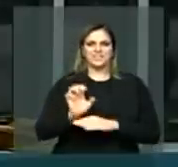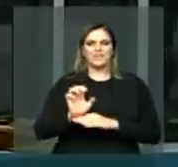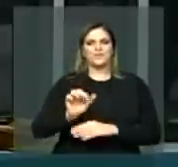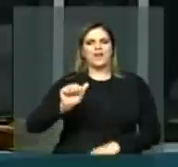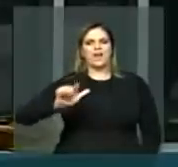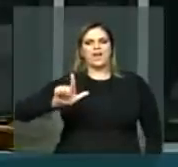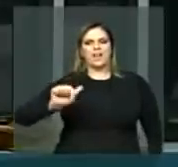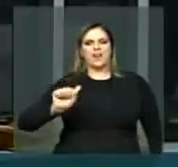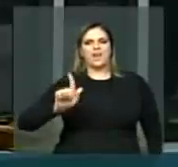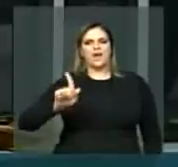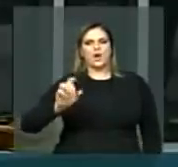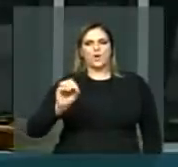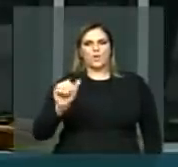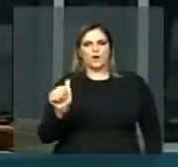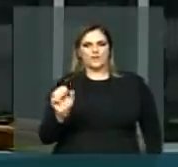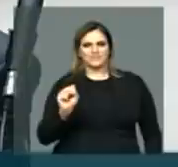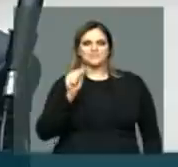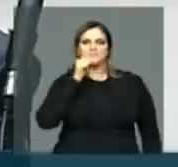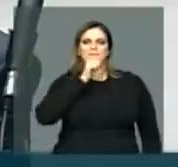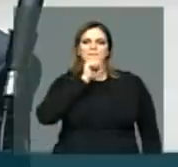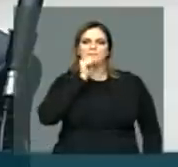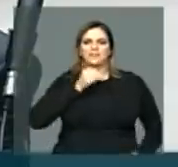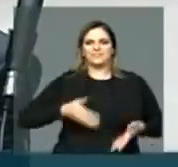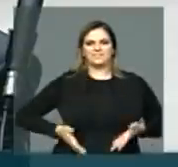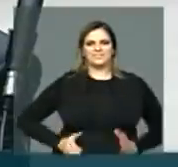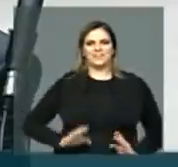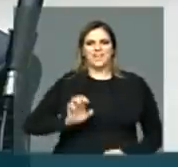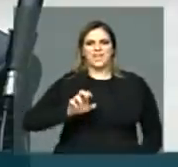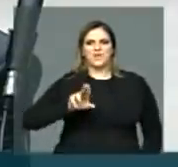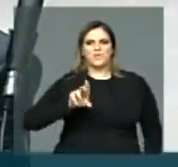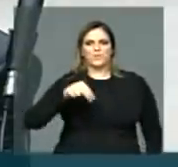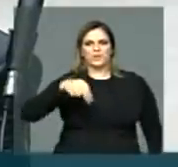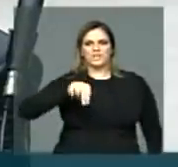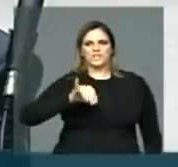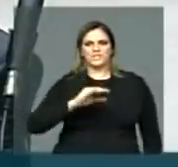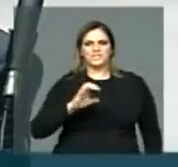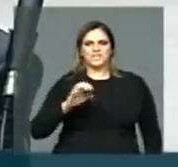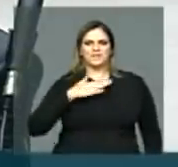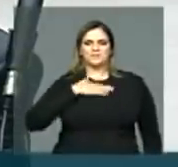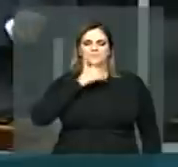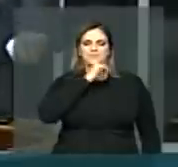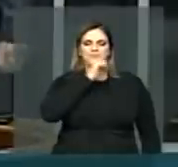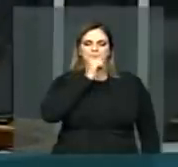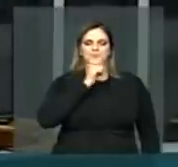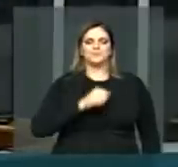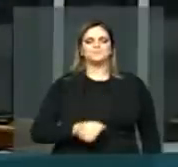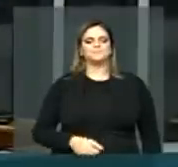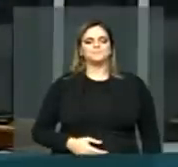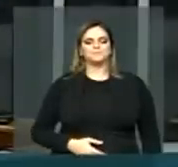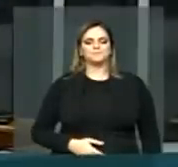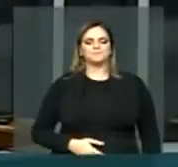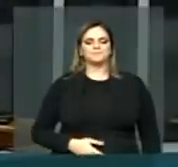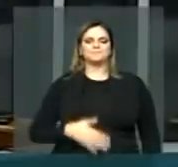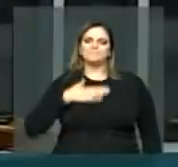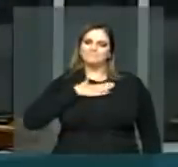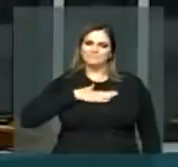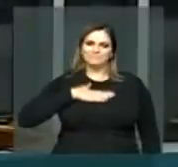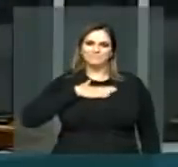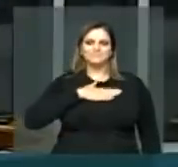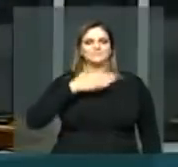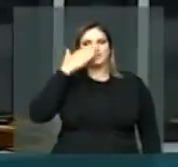Estado da minha mãe, a dona Eunice Alves de Lucena. Com muita satisfação,